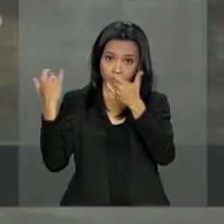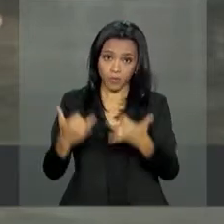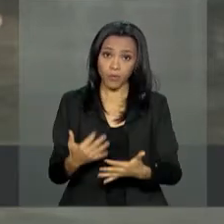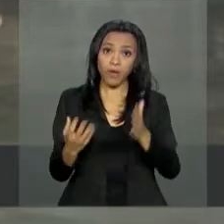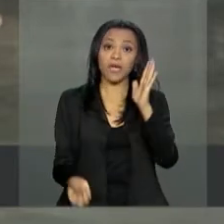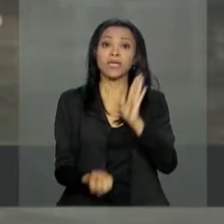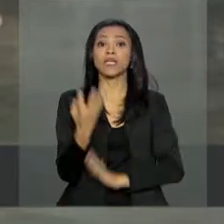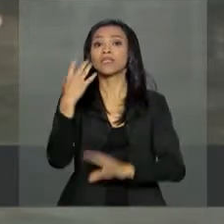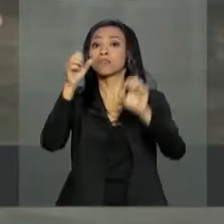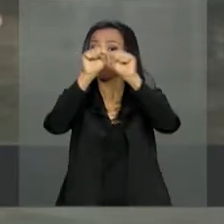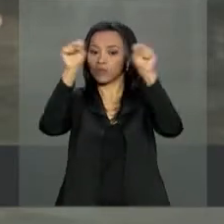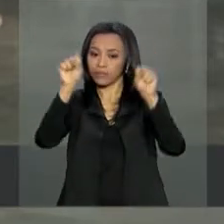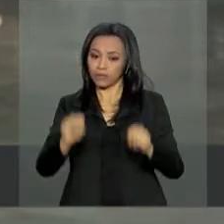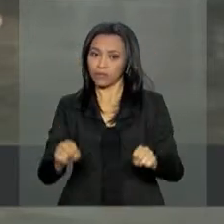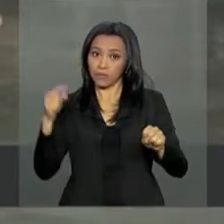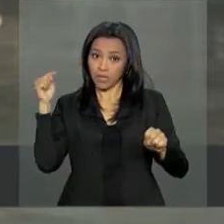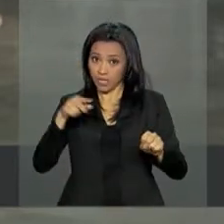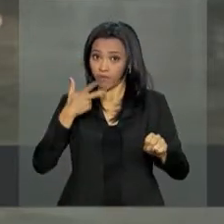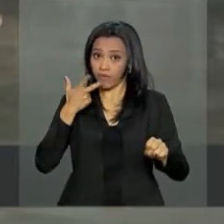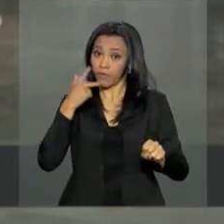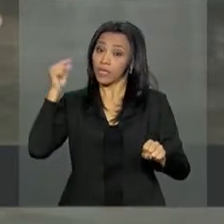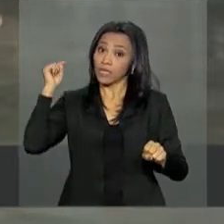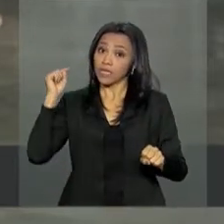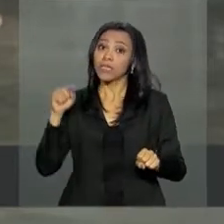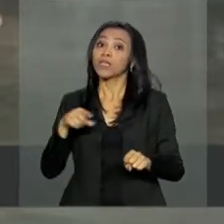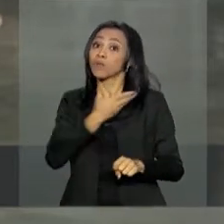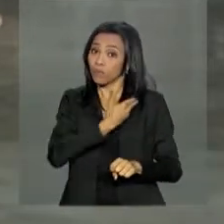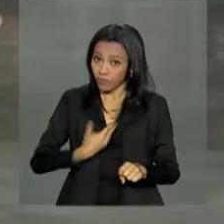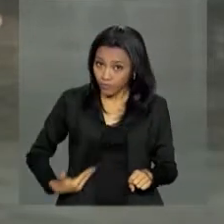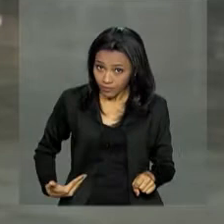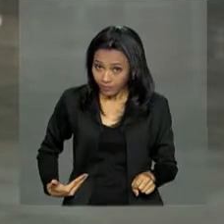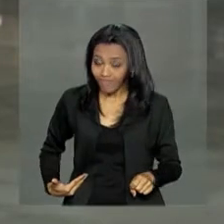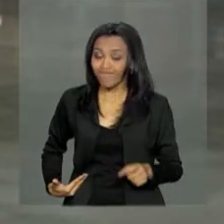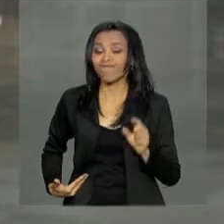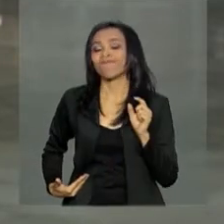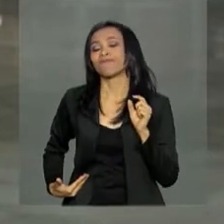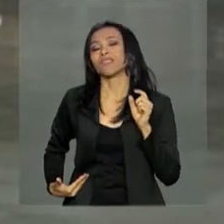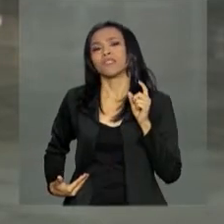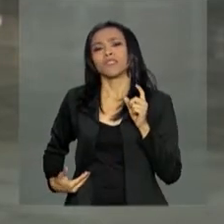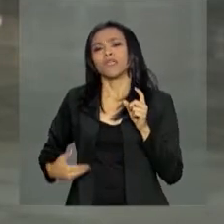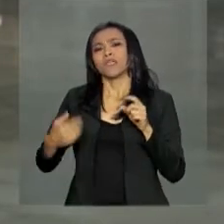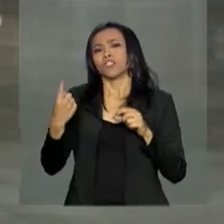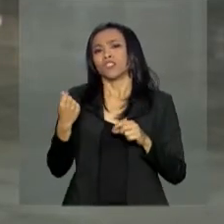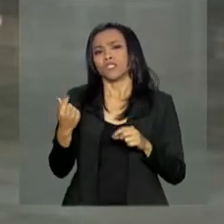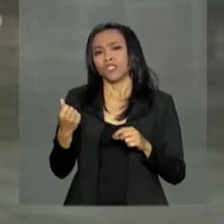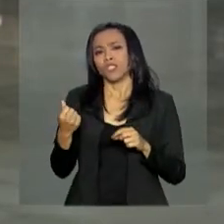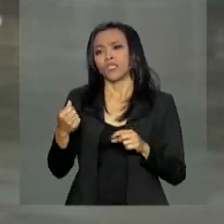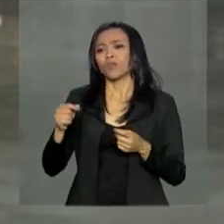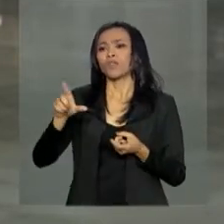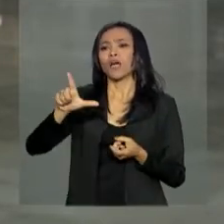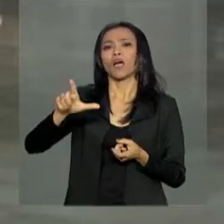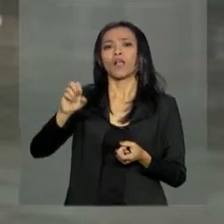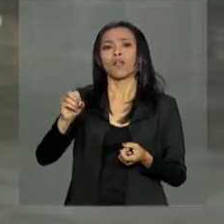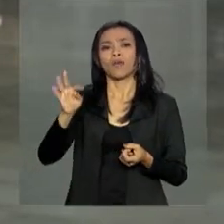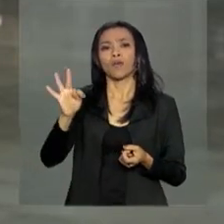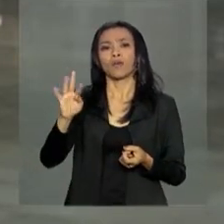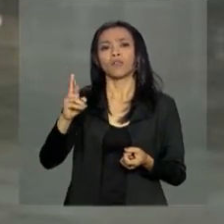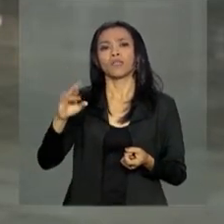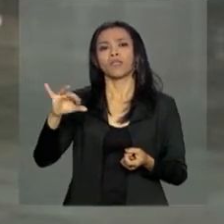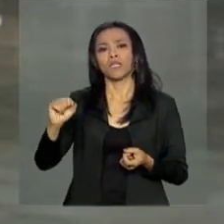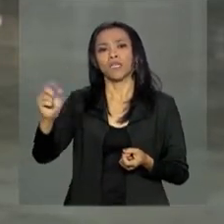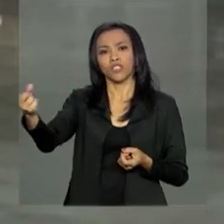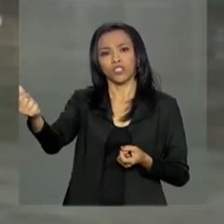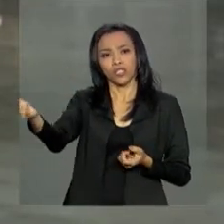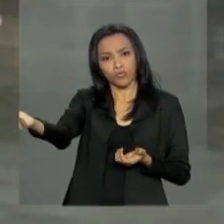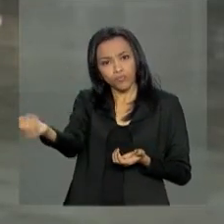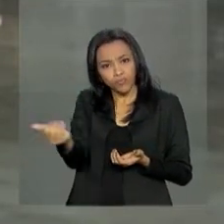Único de Segurança Pública e da determinação do governo de transferir dinheiro das loterias federais para ações do